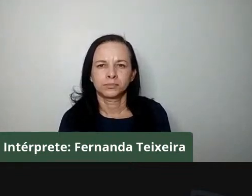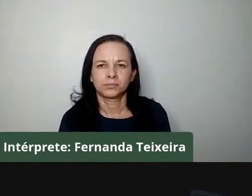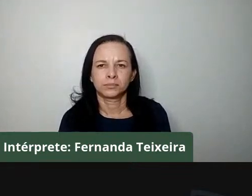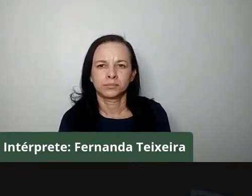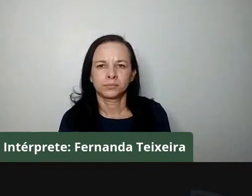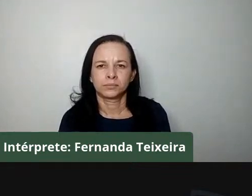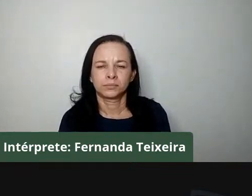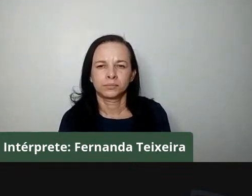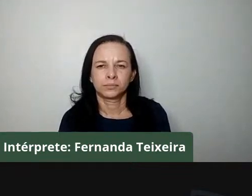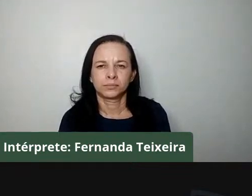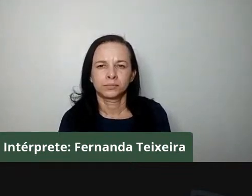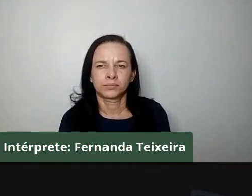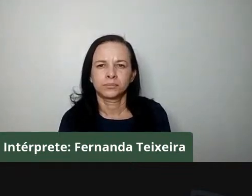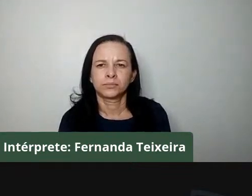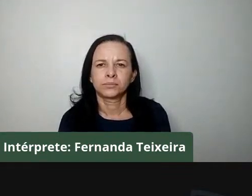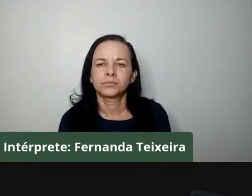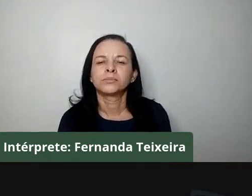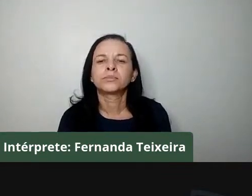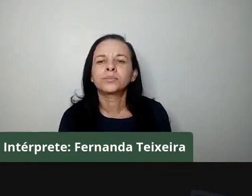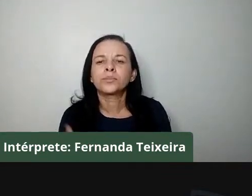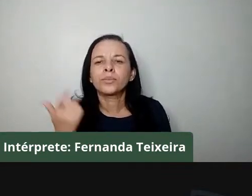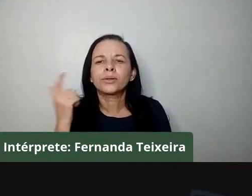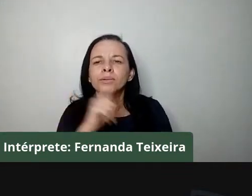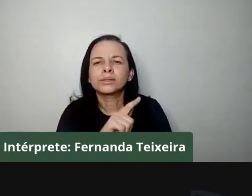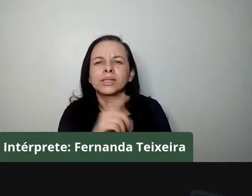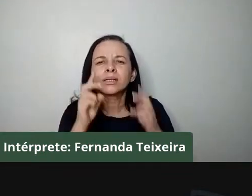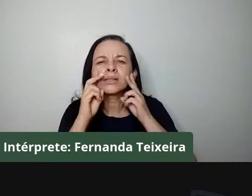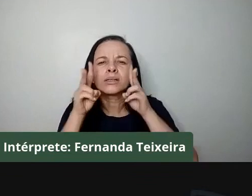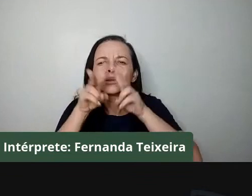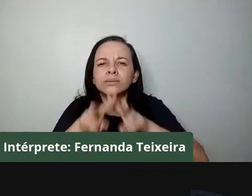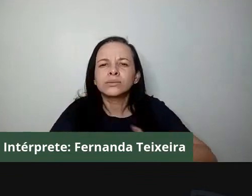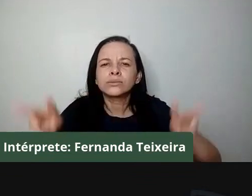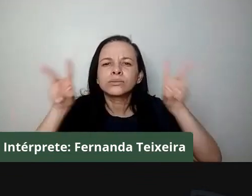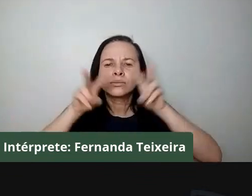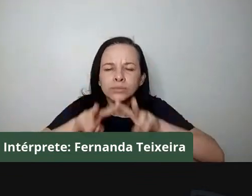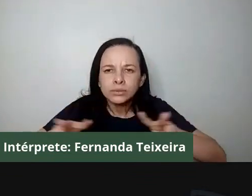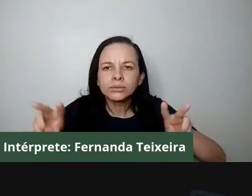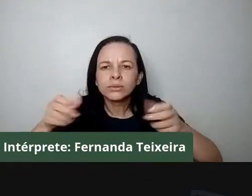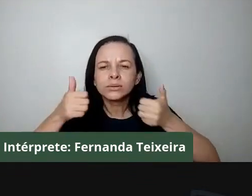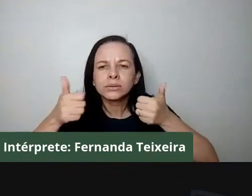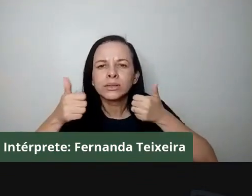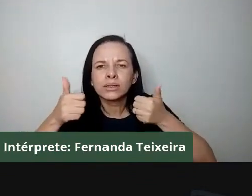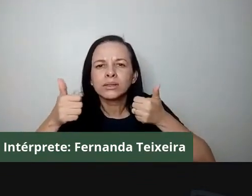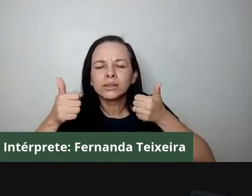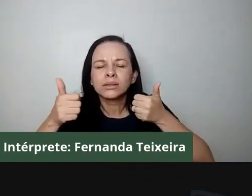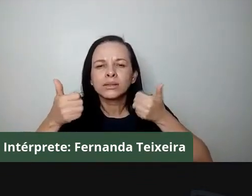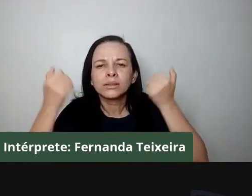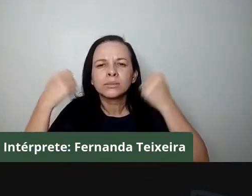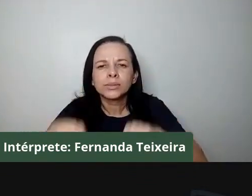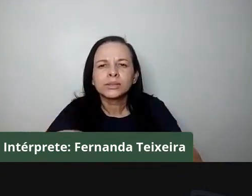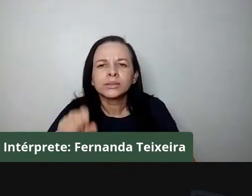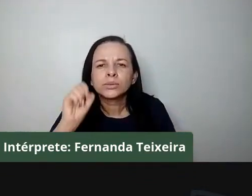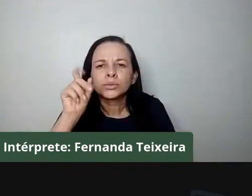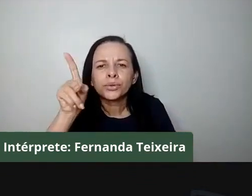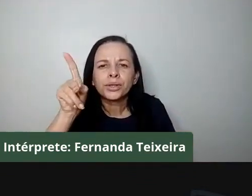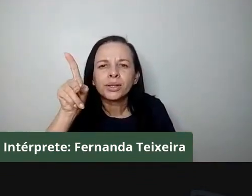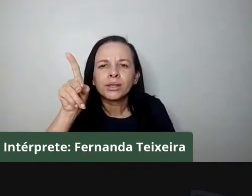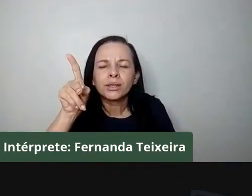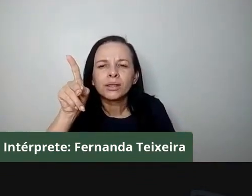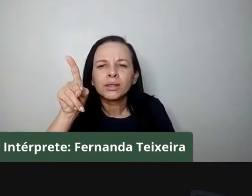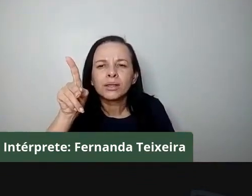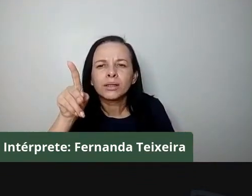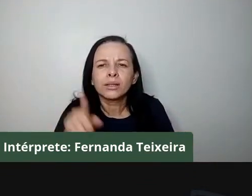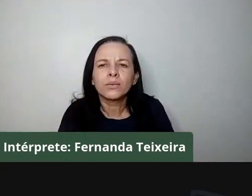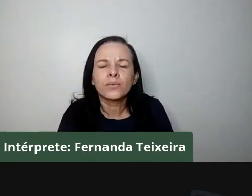Jolã, vocês conseguem visualizar aí tranquilamente? Só preciso de um ok aqui no... Jolã?